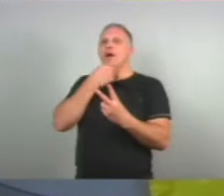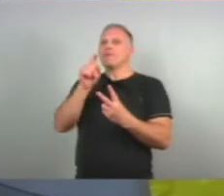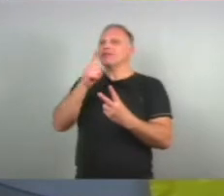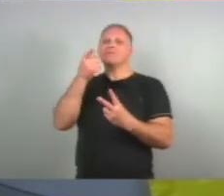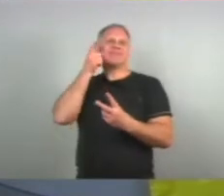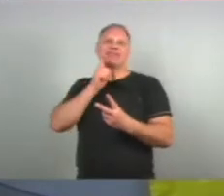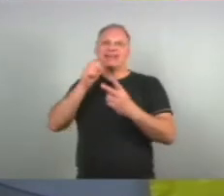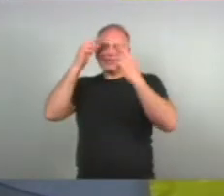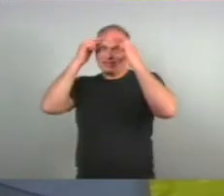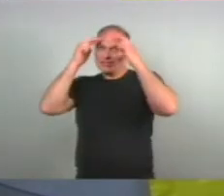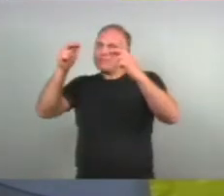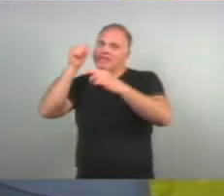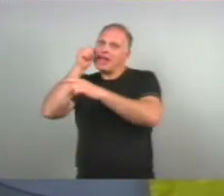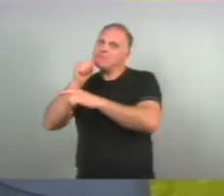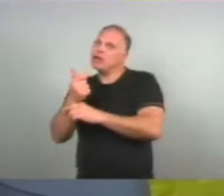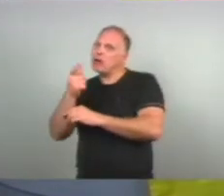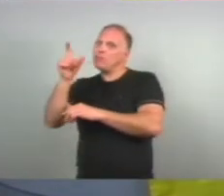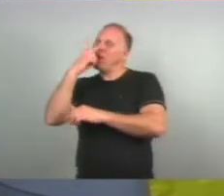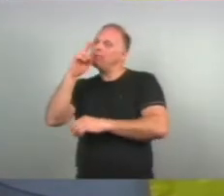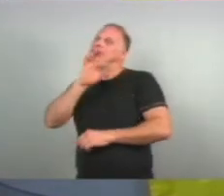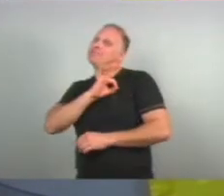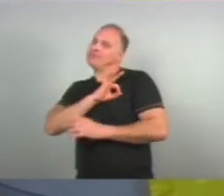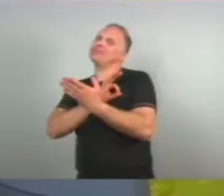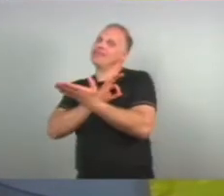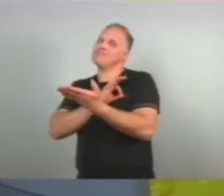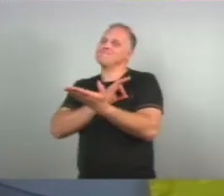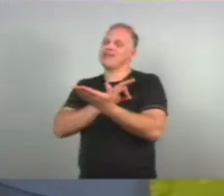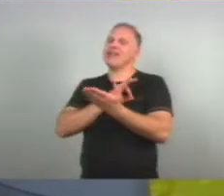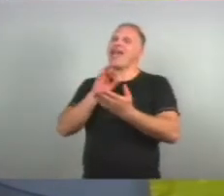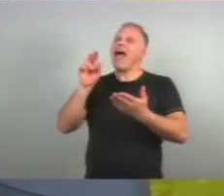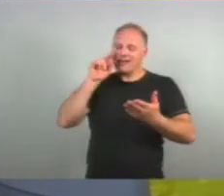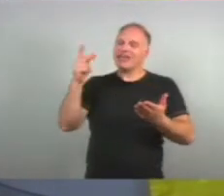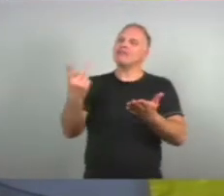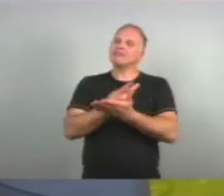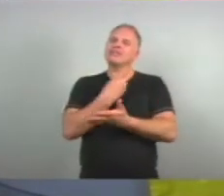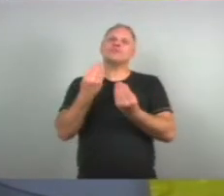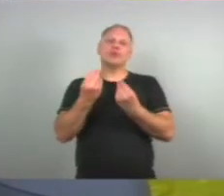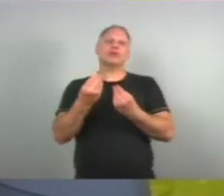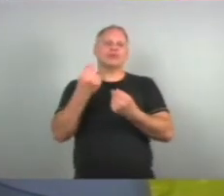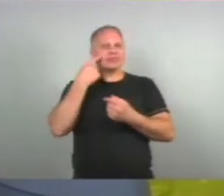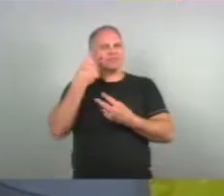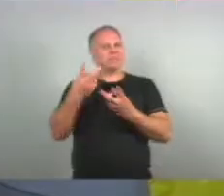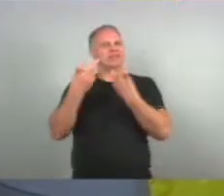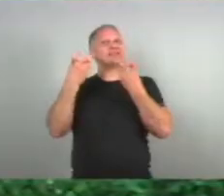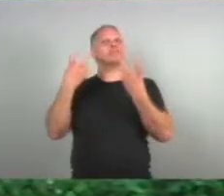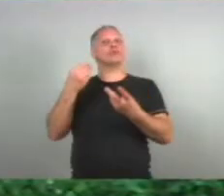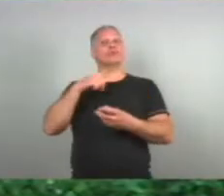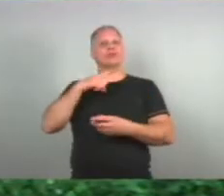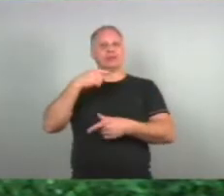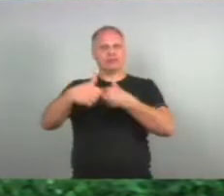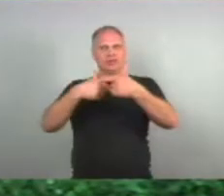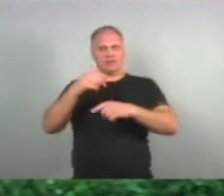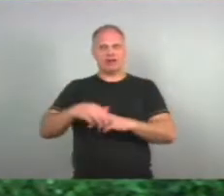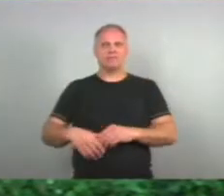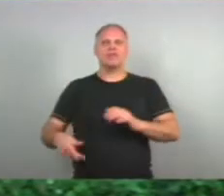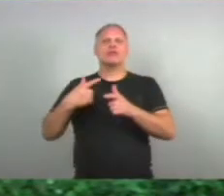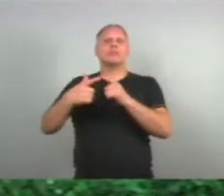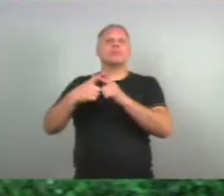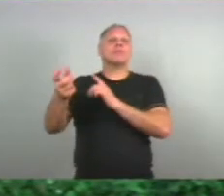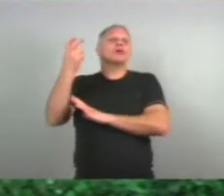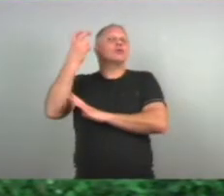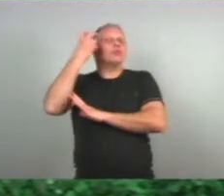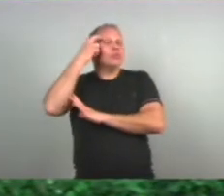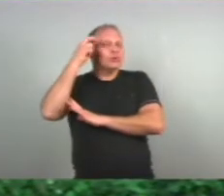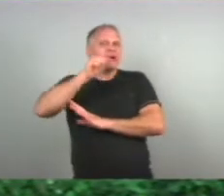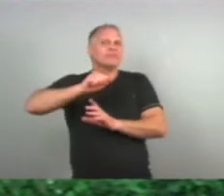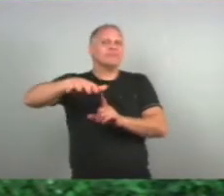consegue respeitar Essa figura de autoridade Infelizmente Essa é a realidade Que a gente vivencia ainda É Isso é um problema cultural Da